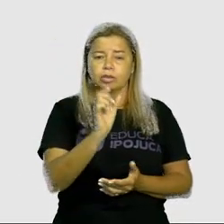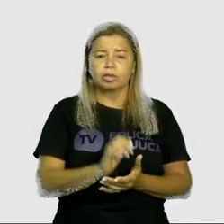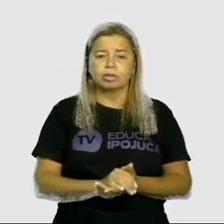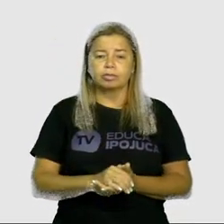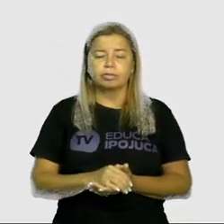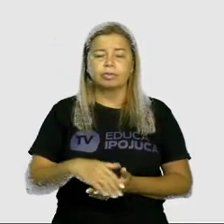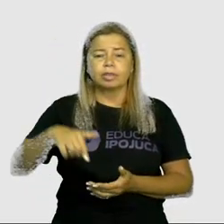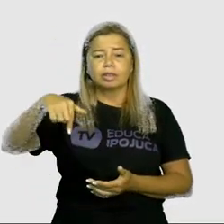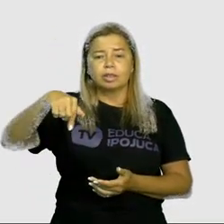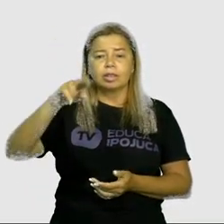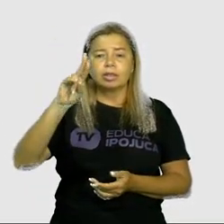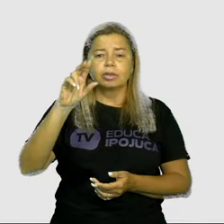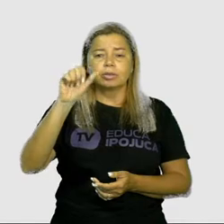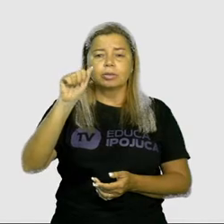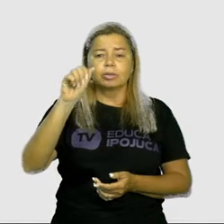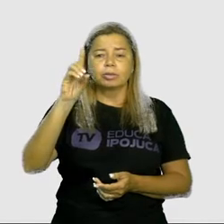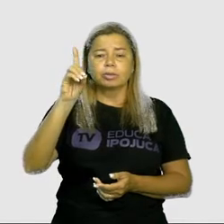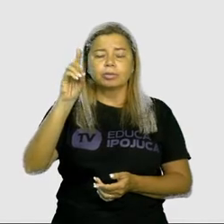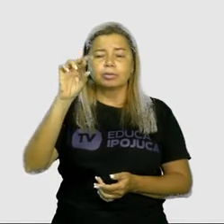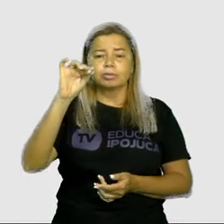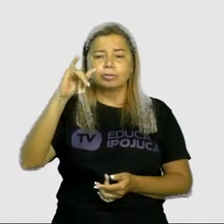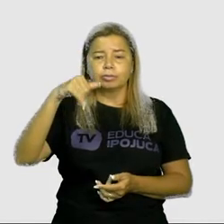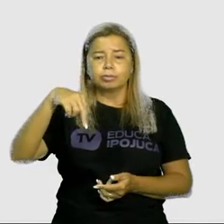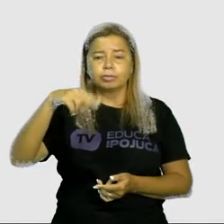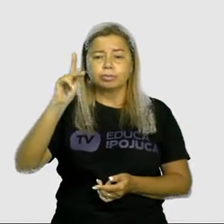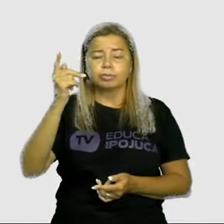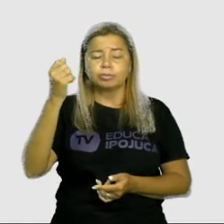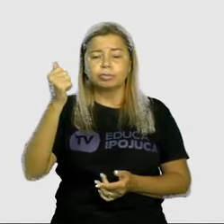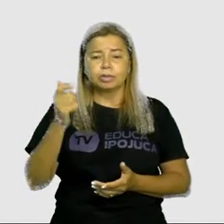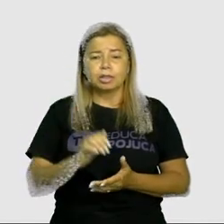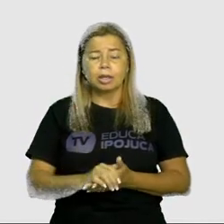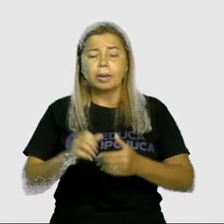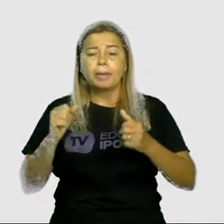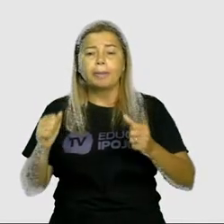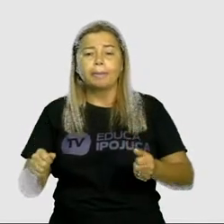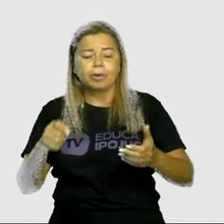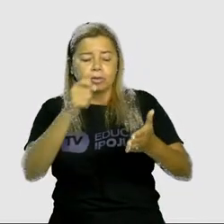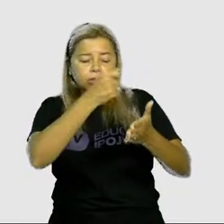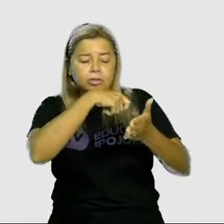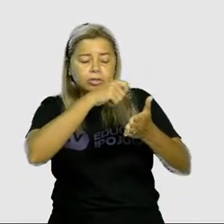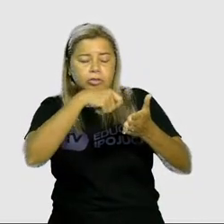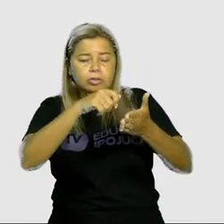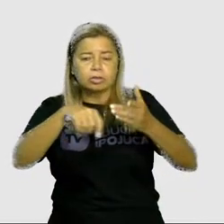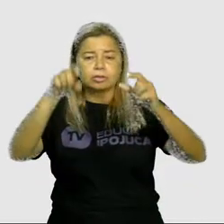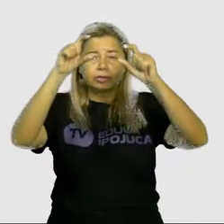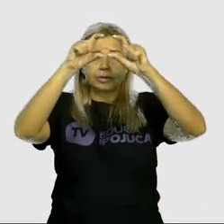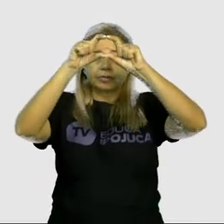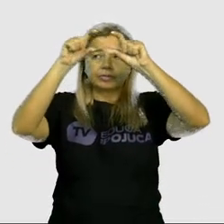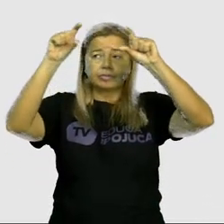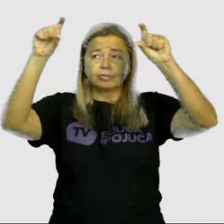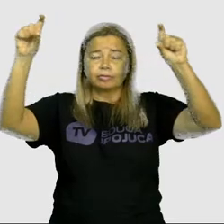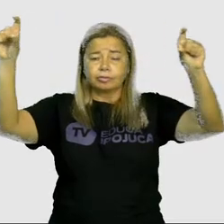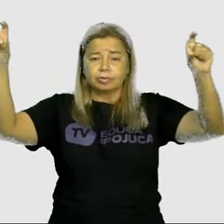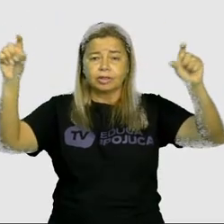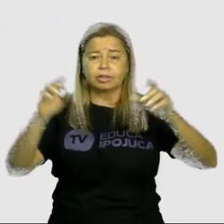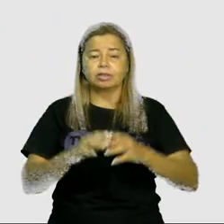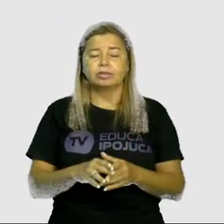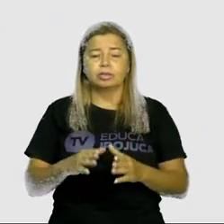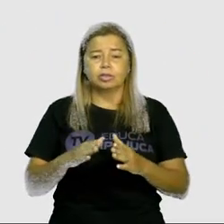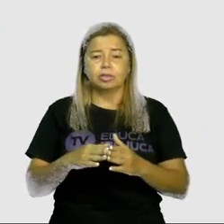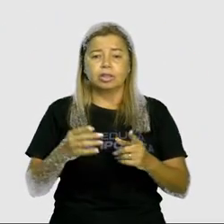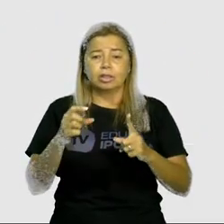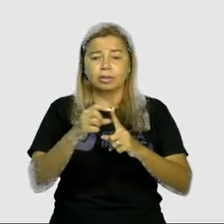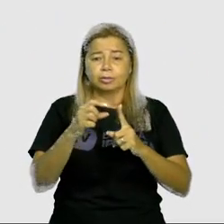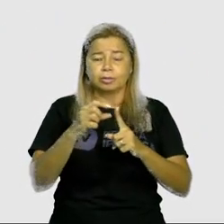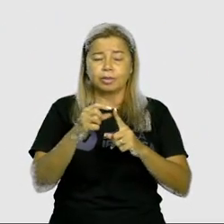uma quadrinha. Eles podem ser escritos também em frases, onde as palavras rimam